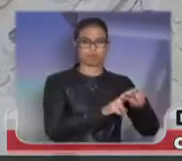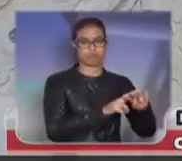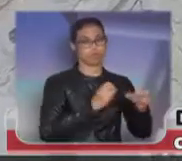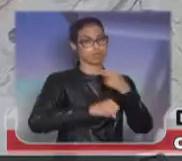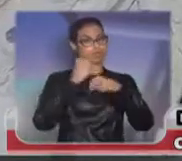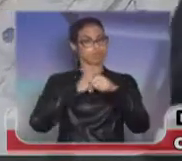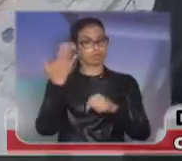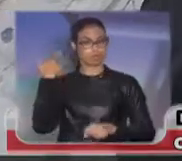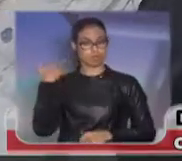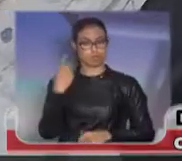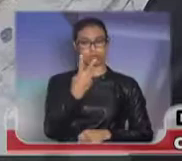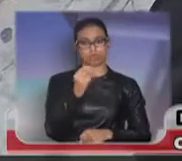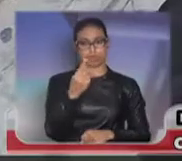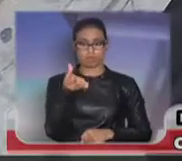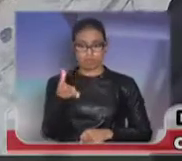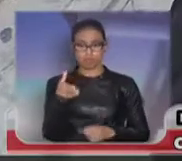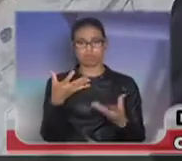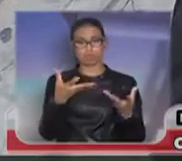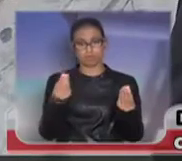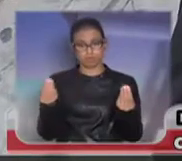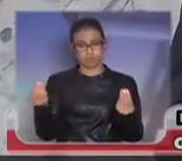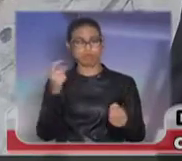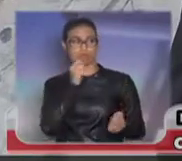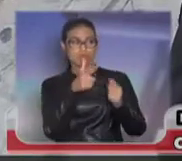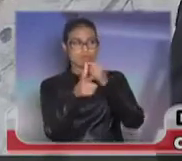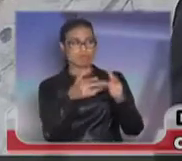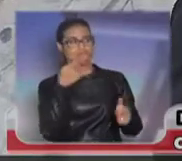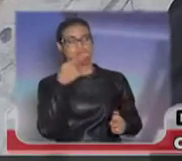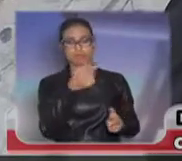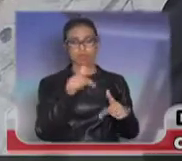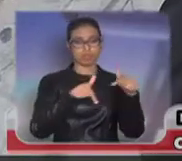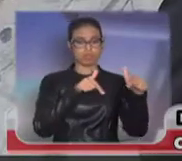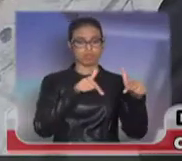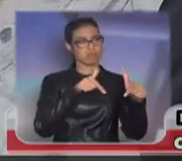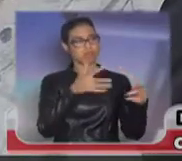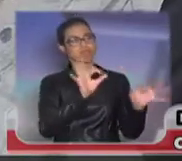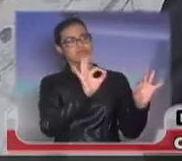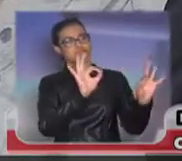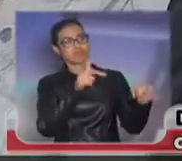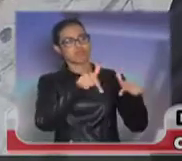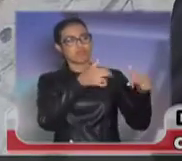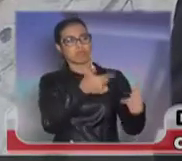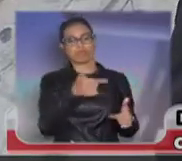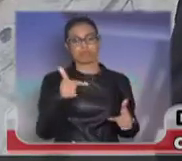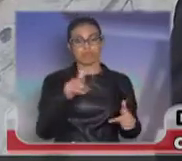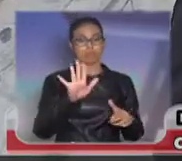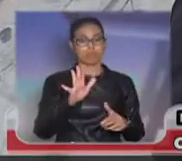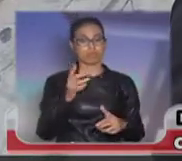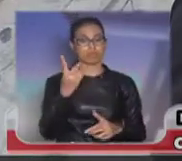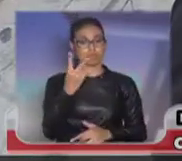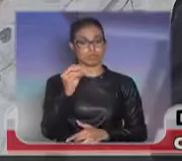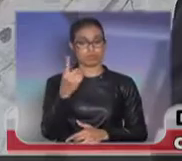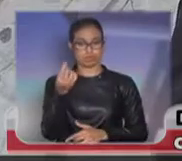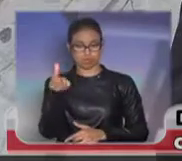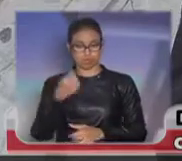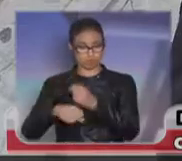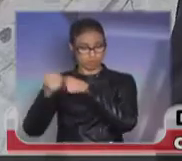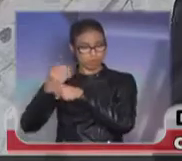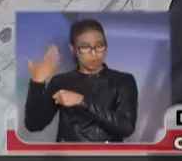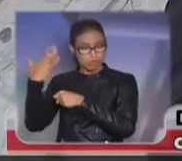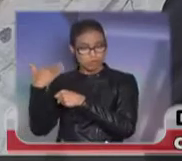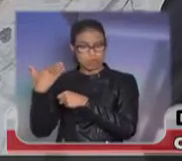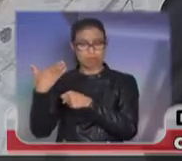gente que critica a polícia e fala que a polícia não trabalha. Só em 2016, 140 mil pessoas aproximadamente